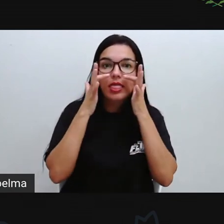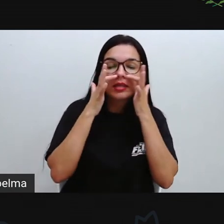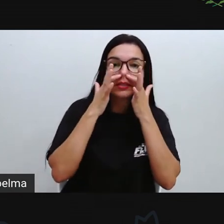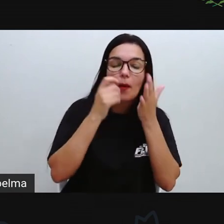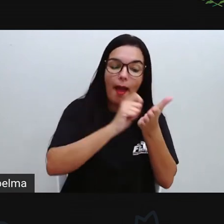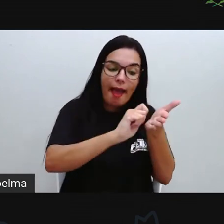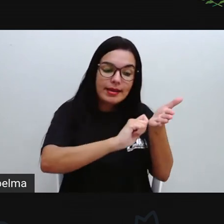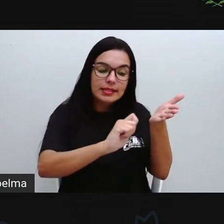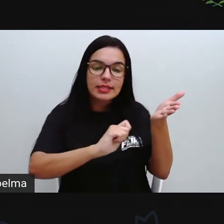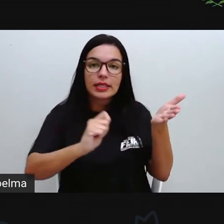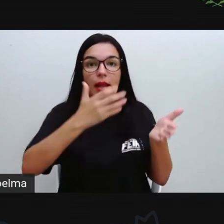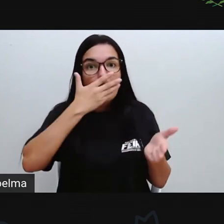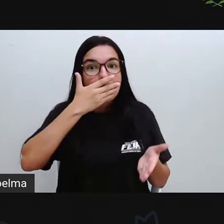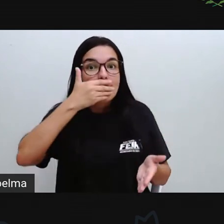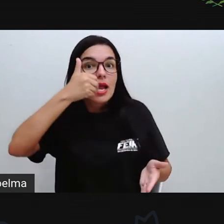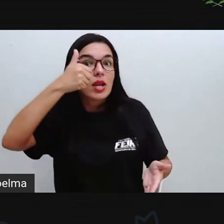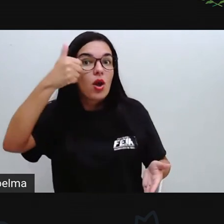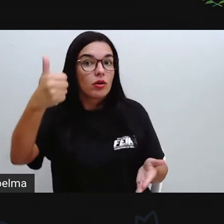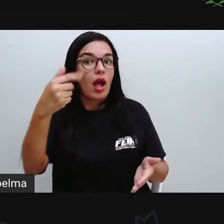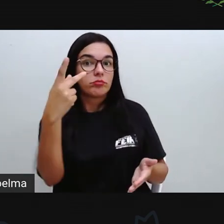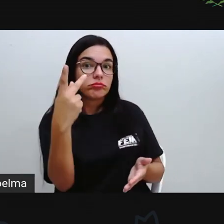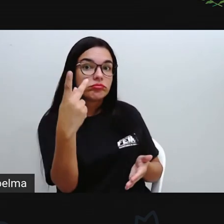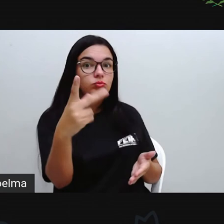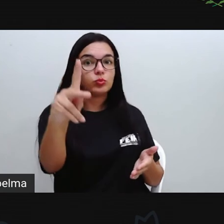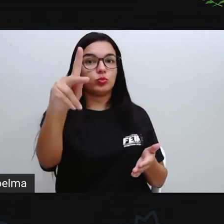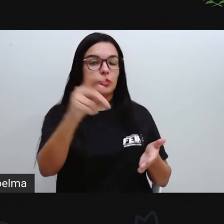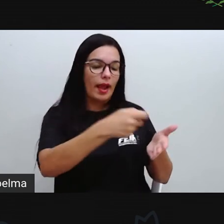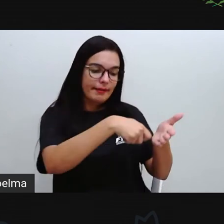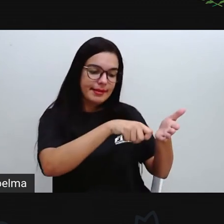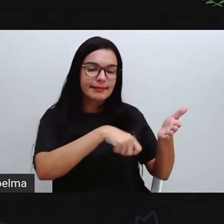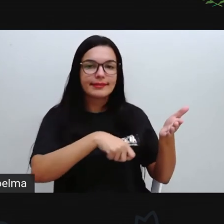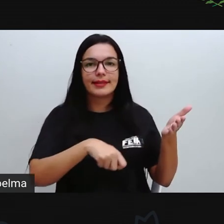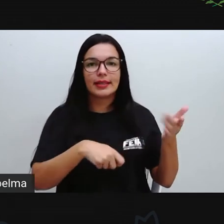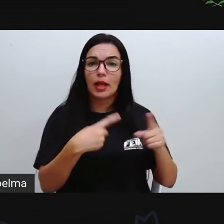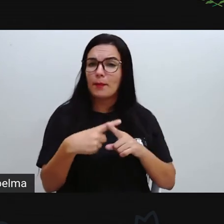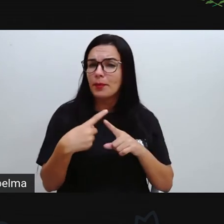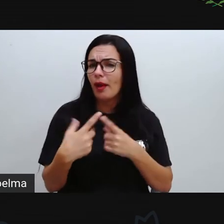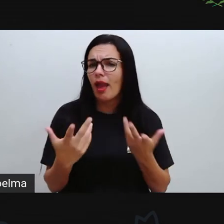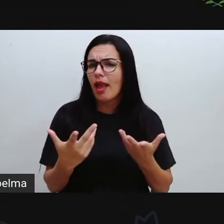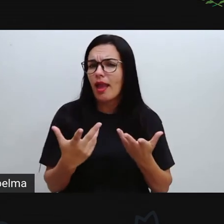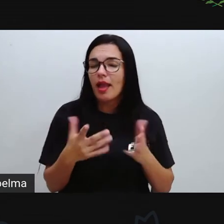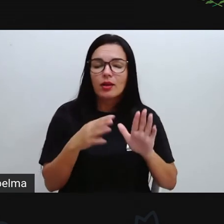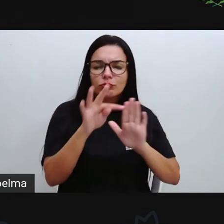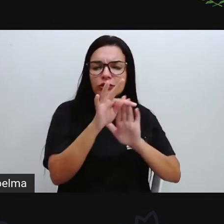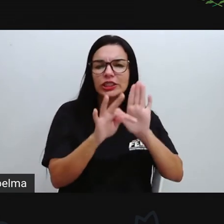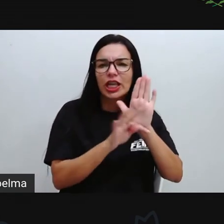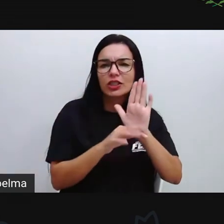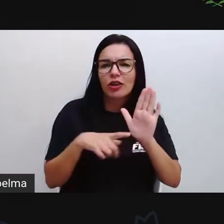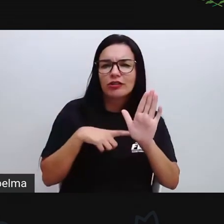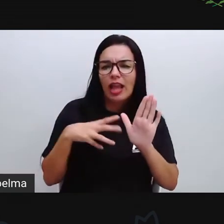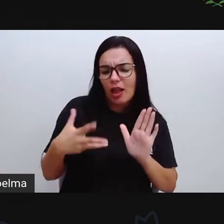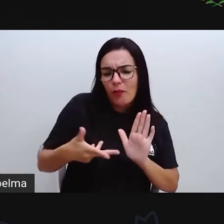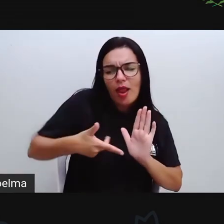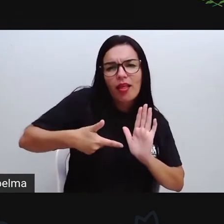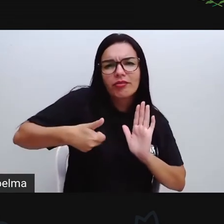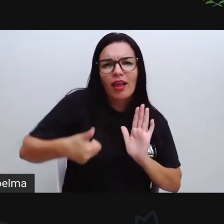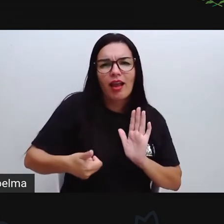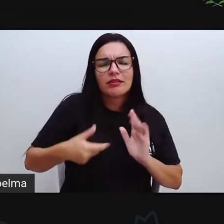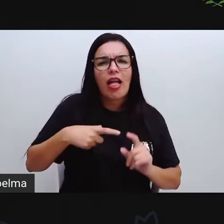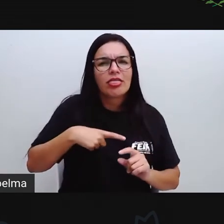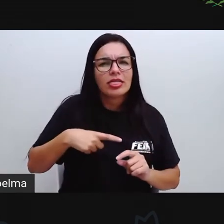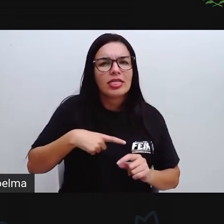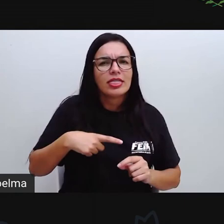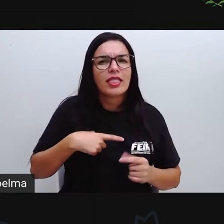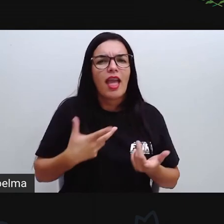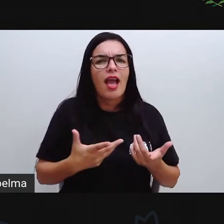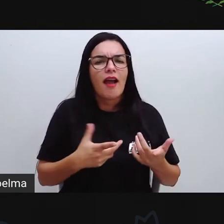escrita para melhorar essa escrita de vocês, para que esse texto de vocês tenha qualidade, né? É preciso ter dedicação,